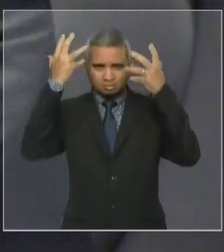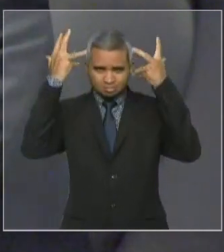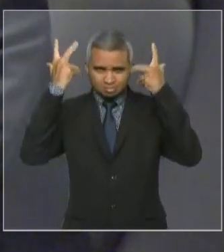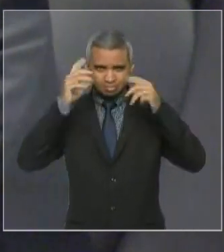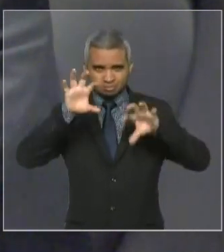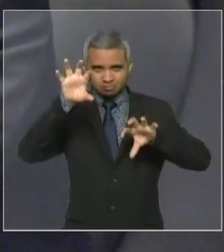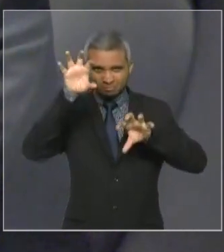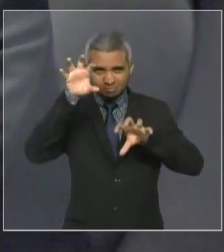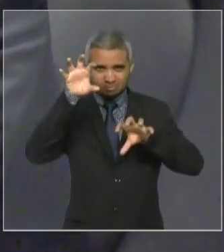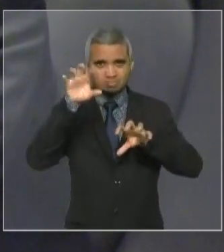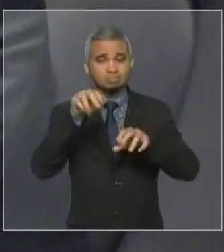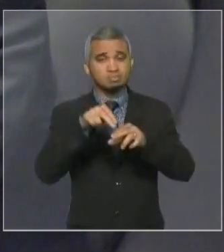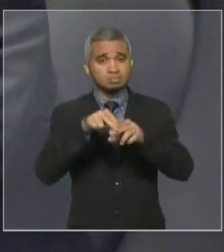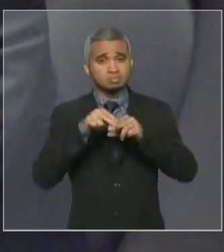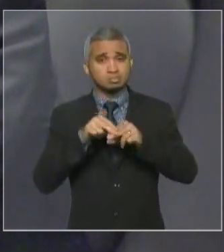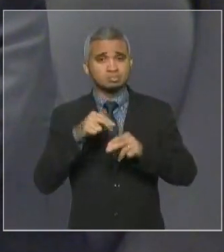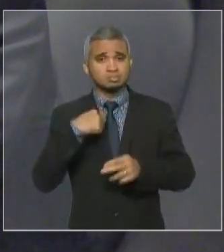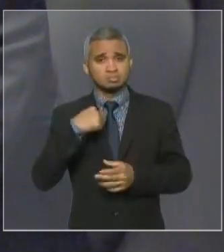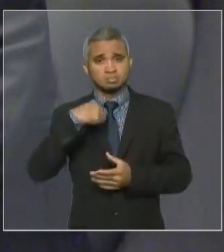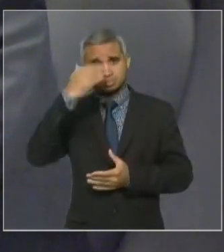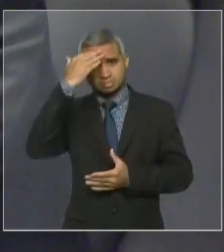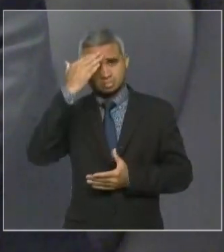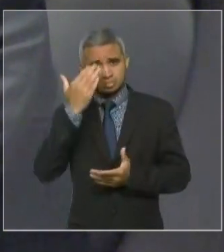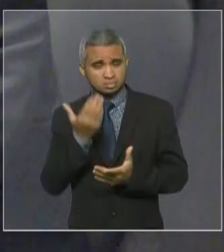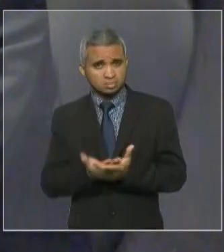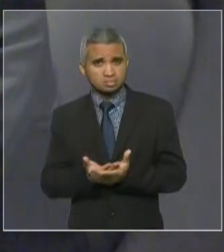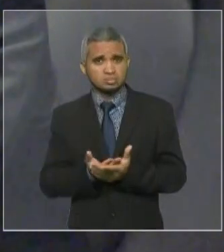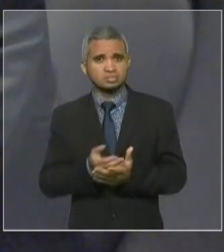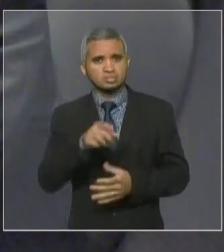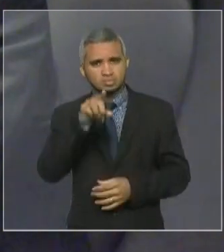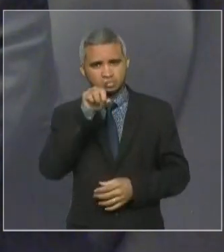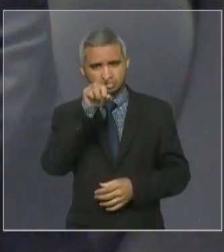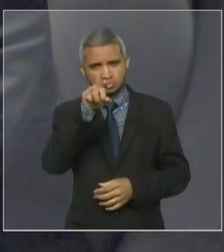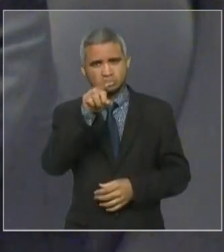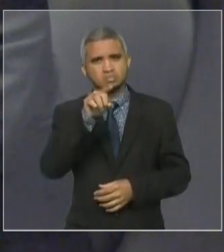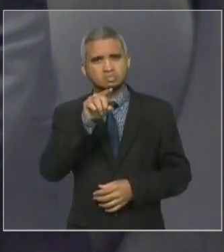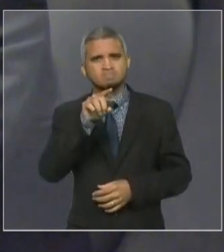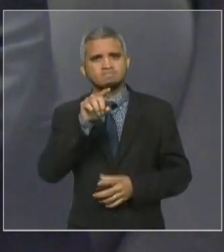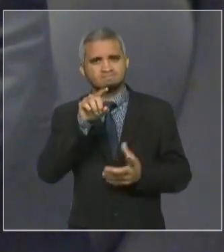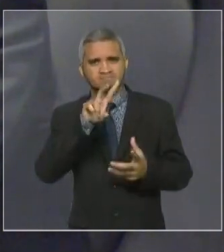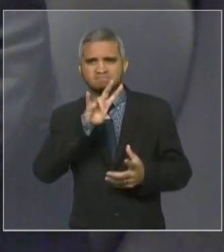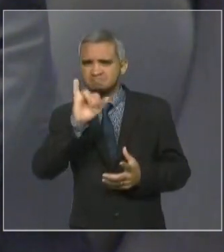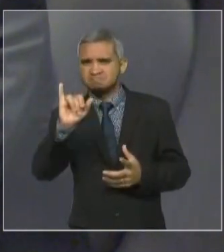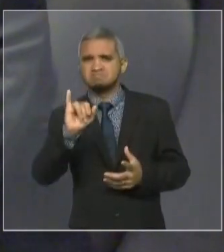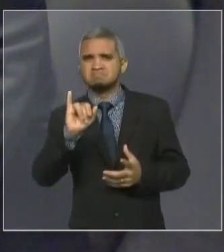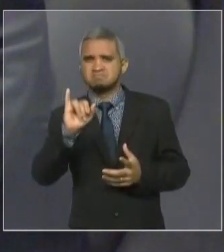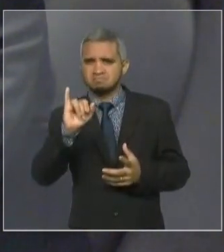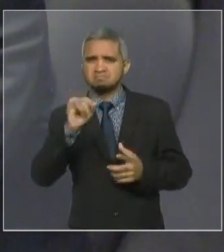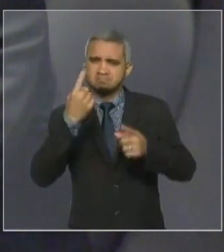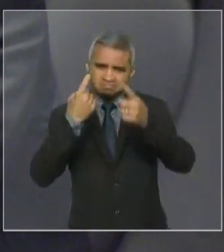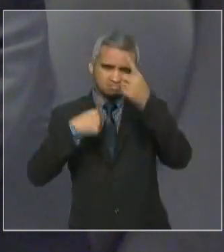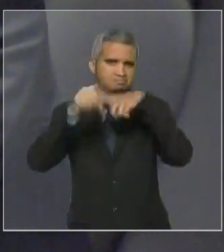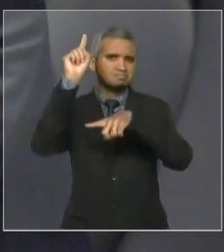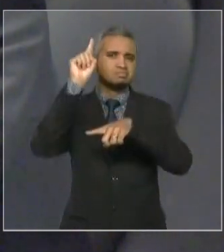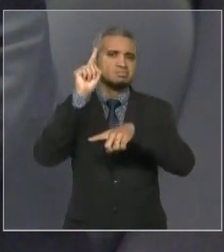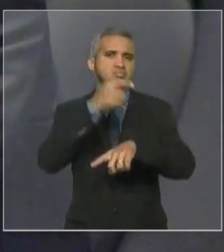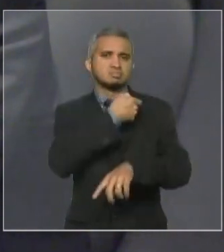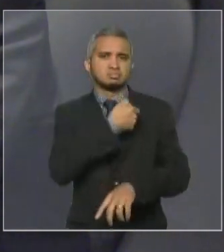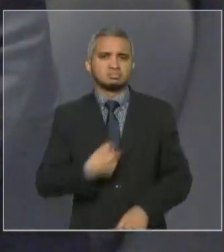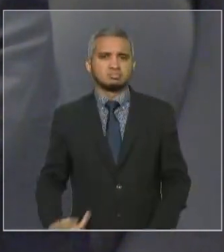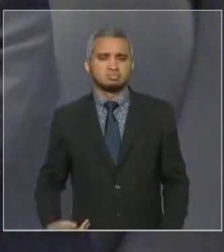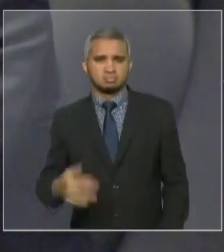competência, V. Exª será um dos grandes nomes do governo Flavidino.